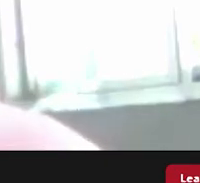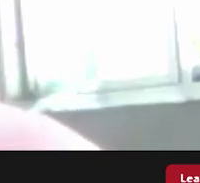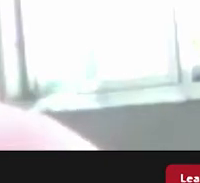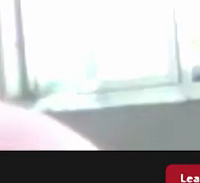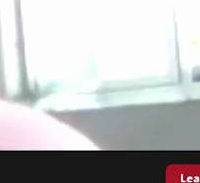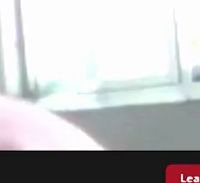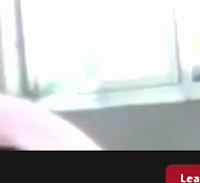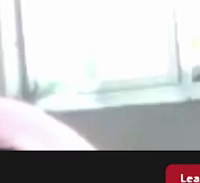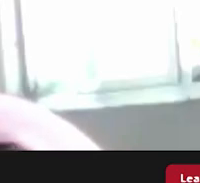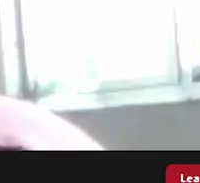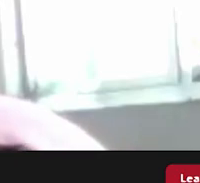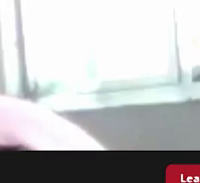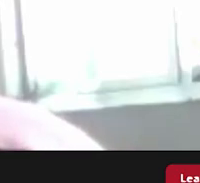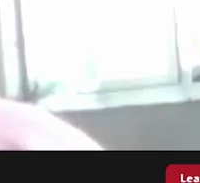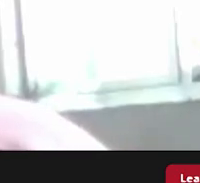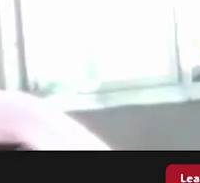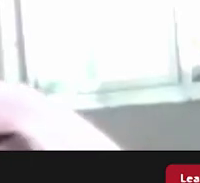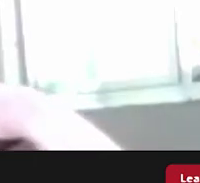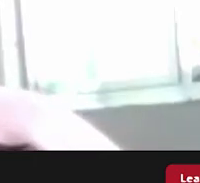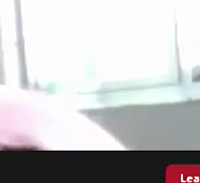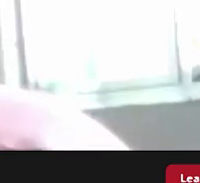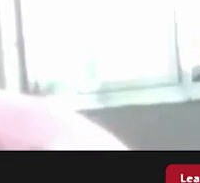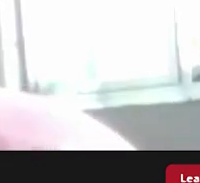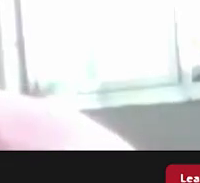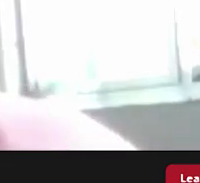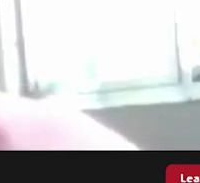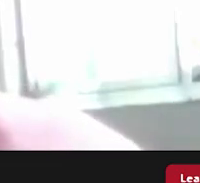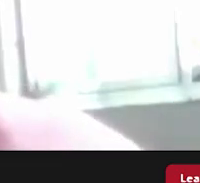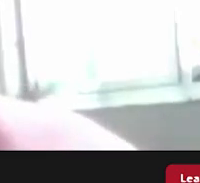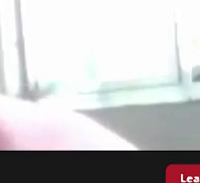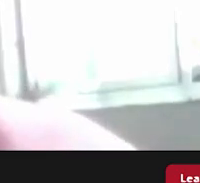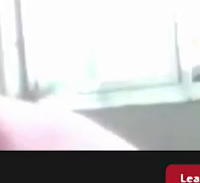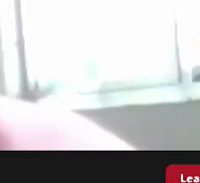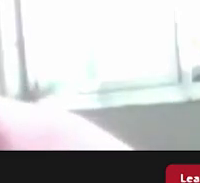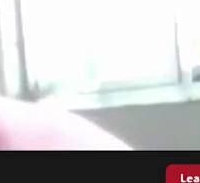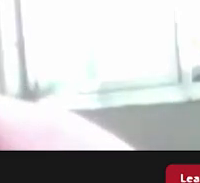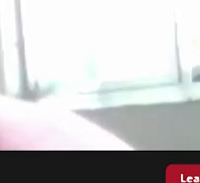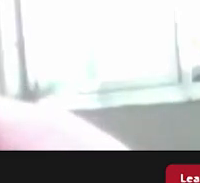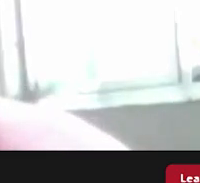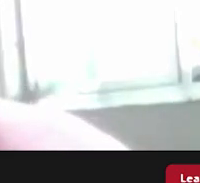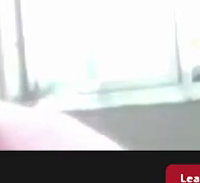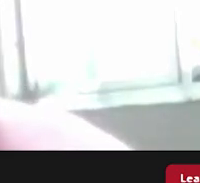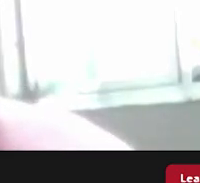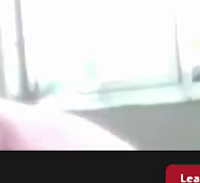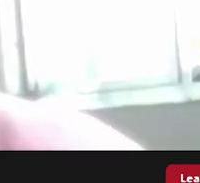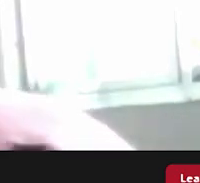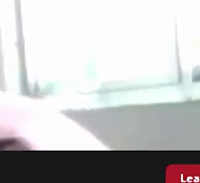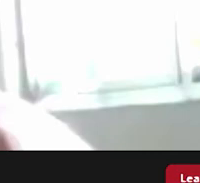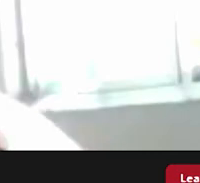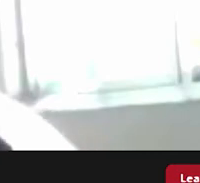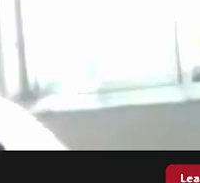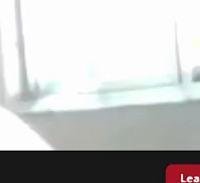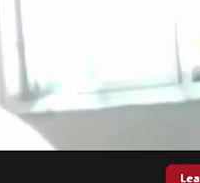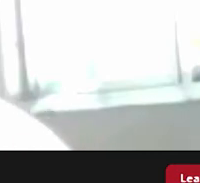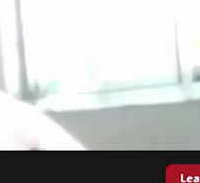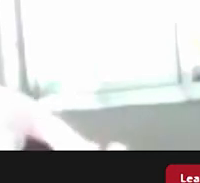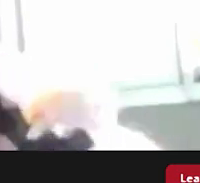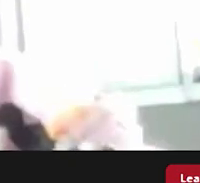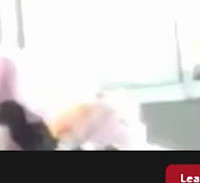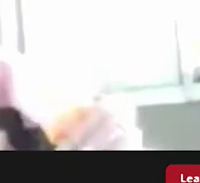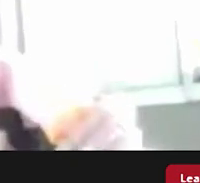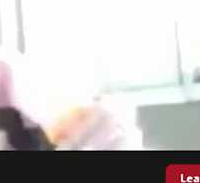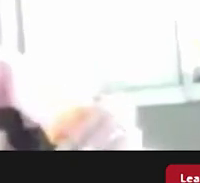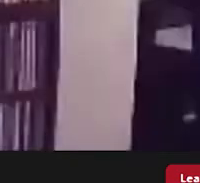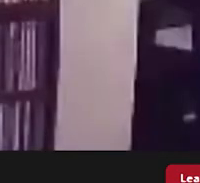tivemos aqui que é uma experiência que até o momento tem dado muito retorno também e é muito bacana obrigada